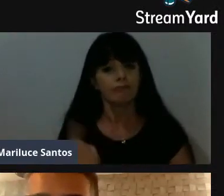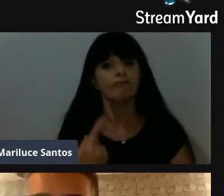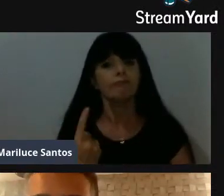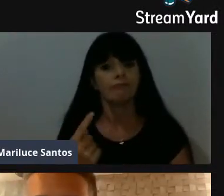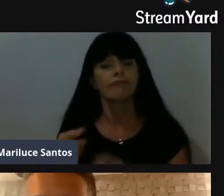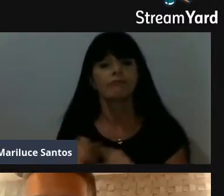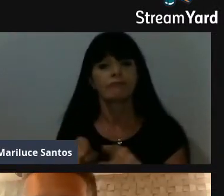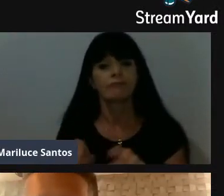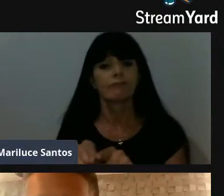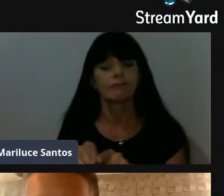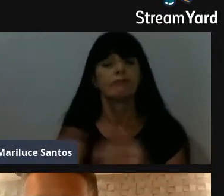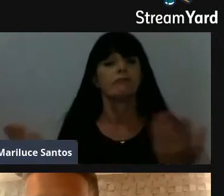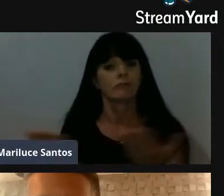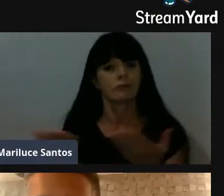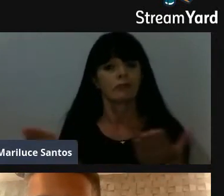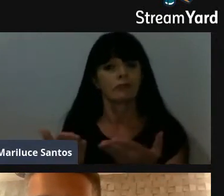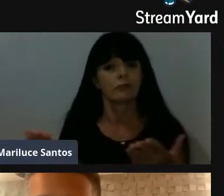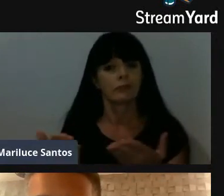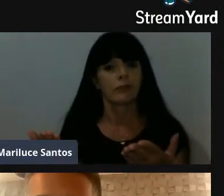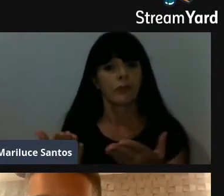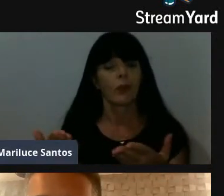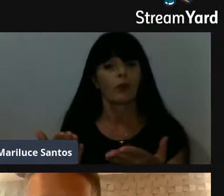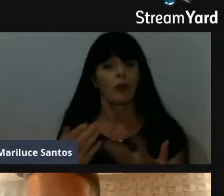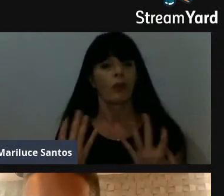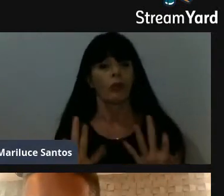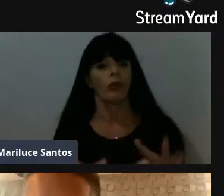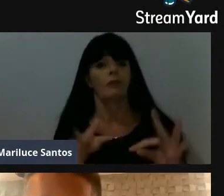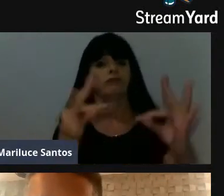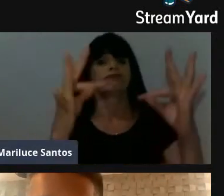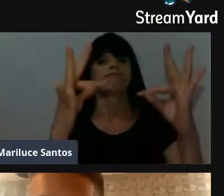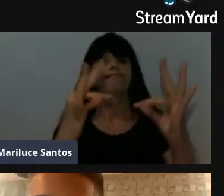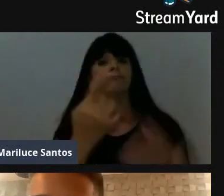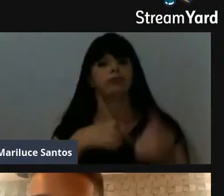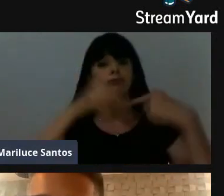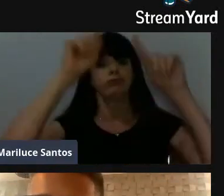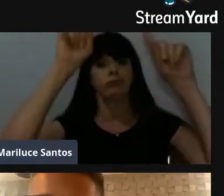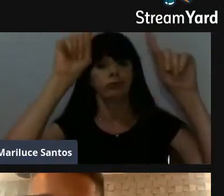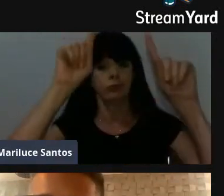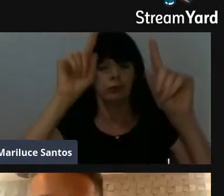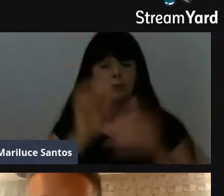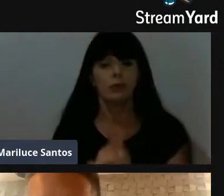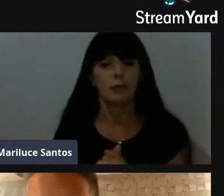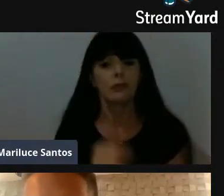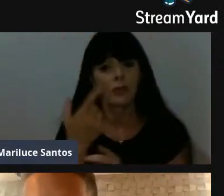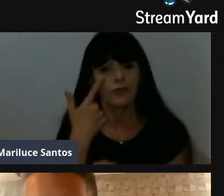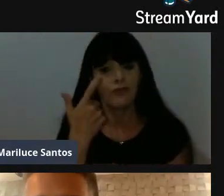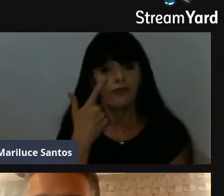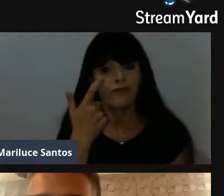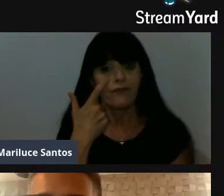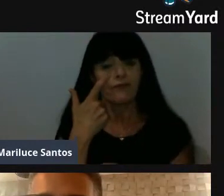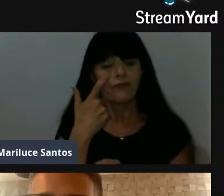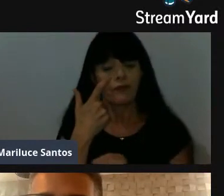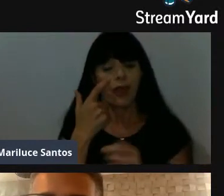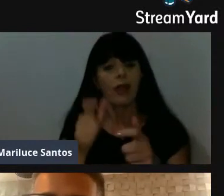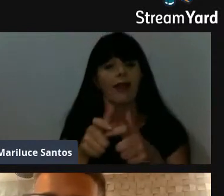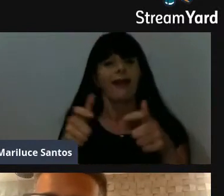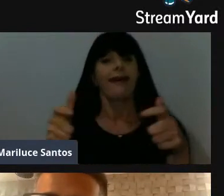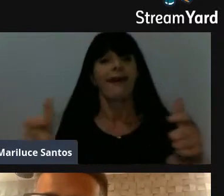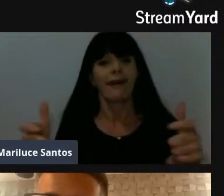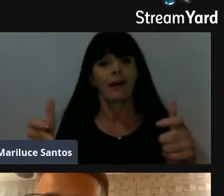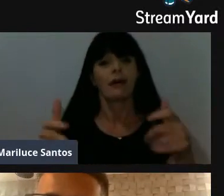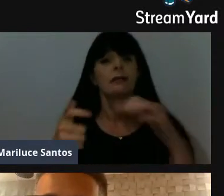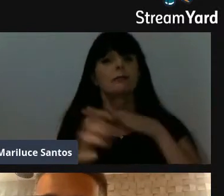inclusive hoje, na era da tecnologia, onde a gente vê grandes empresas saindo de lugares pequenos,